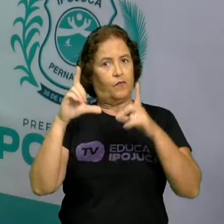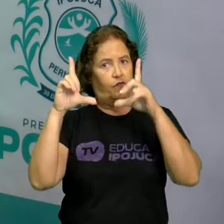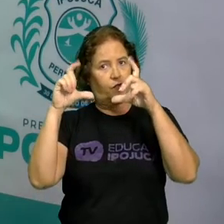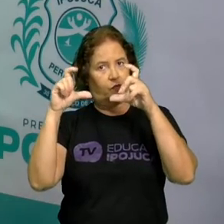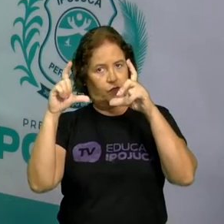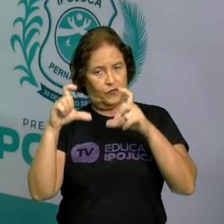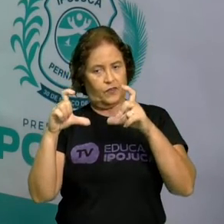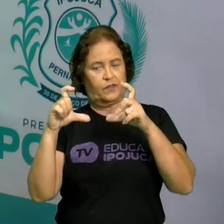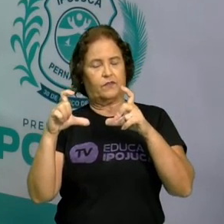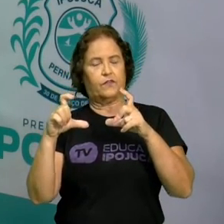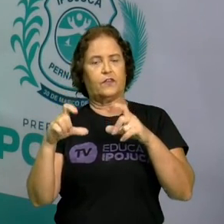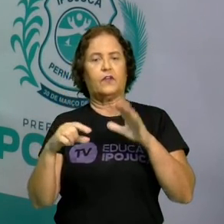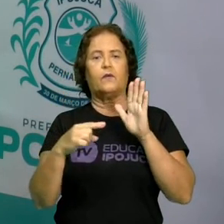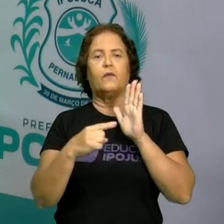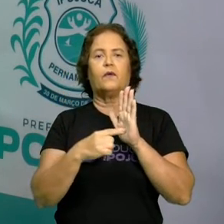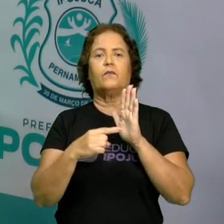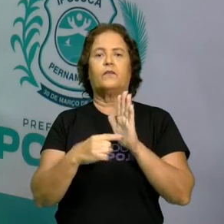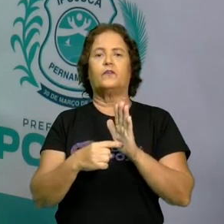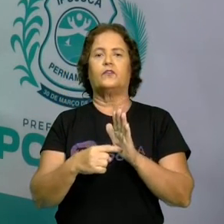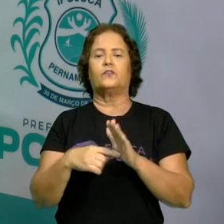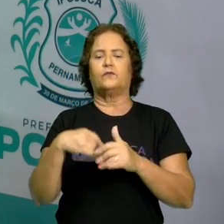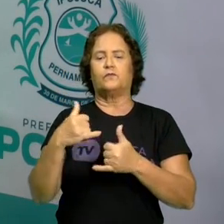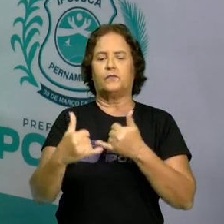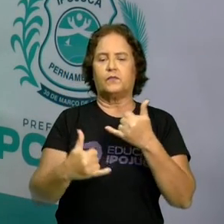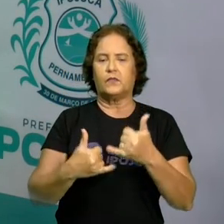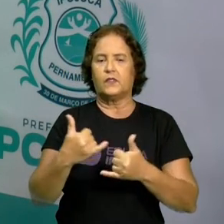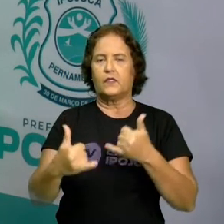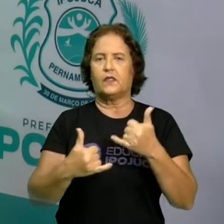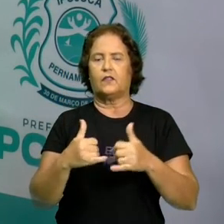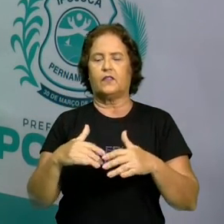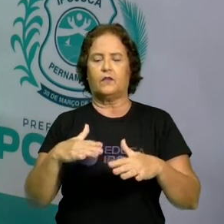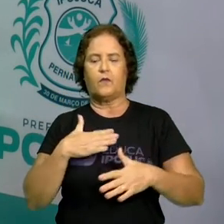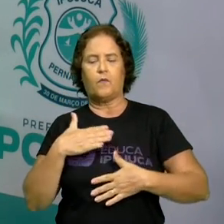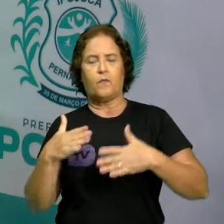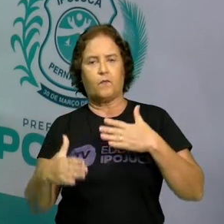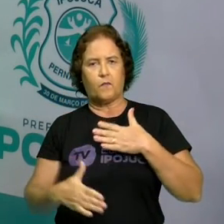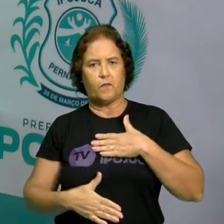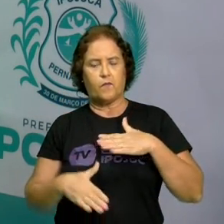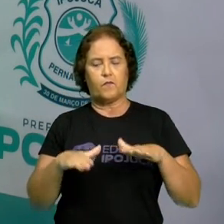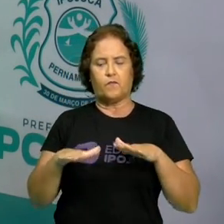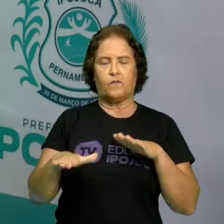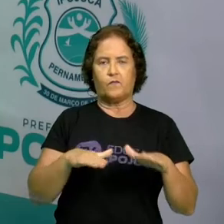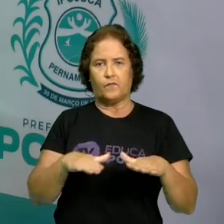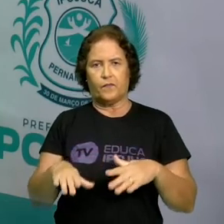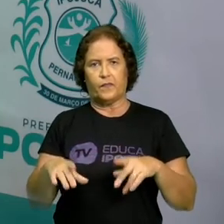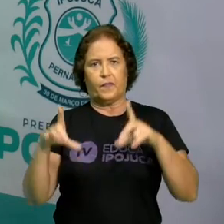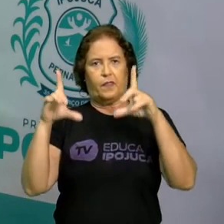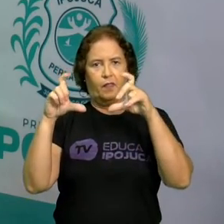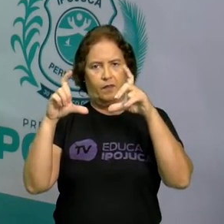Faça esse belo registro de diversão, de movimento corporal e registre.